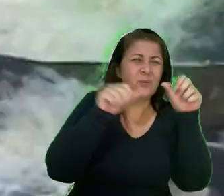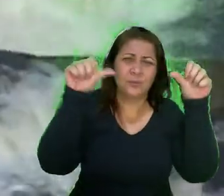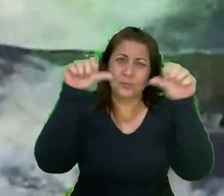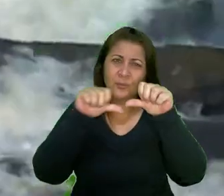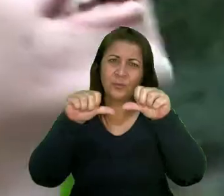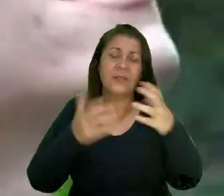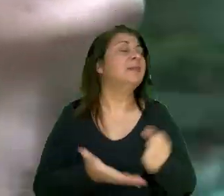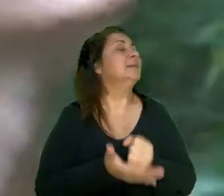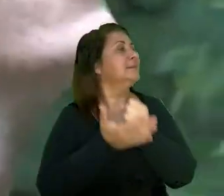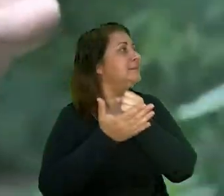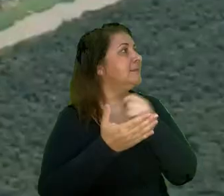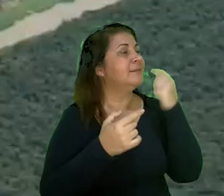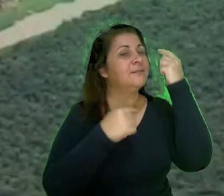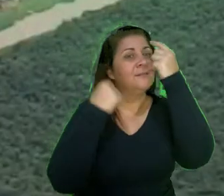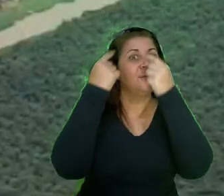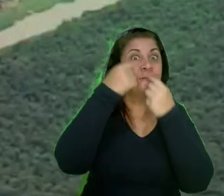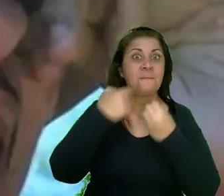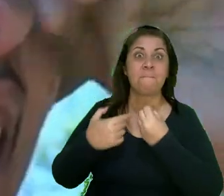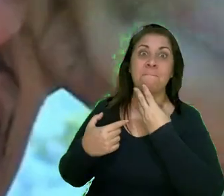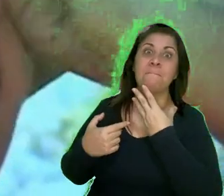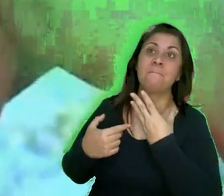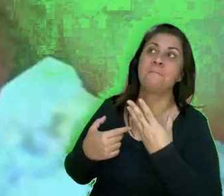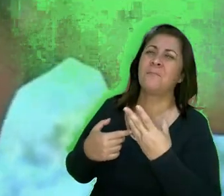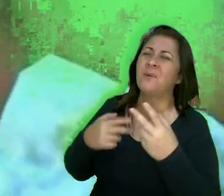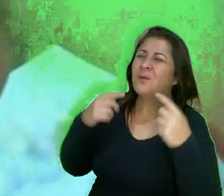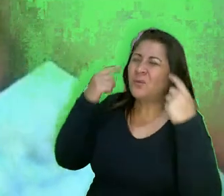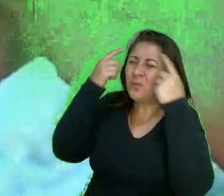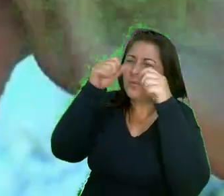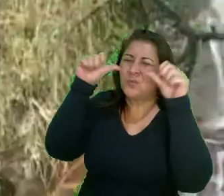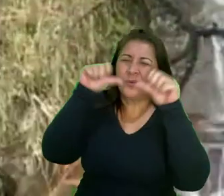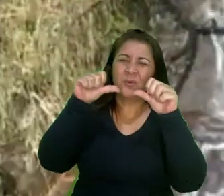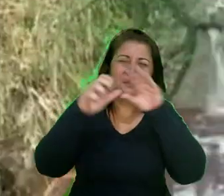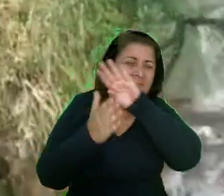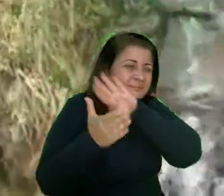Saiba os olhos. Tira os olhos.